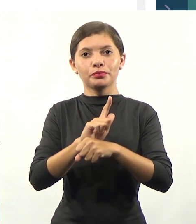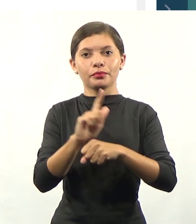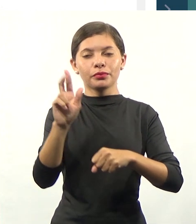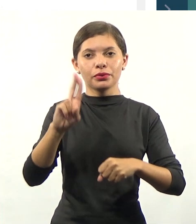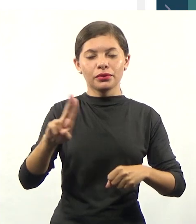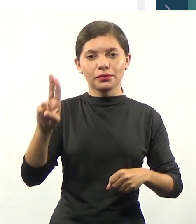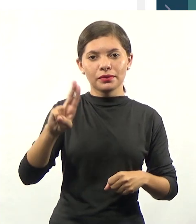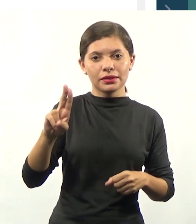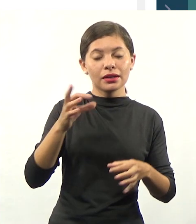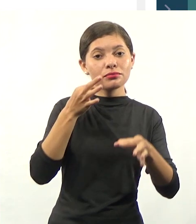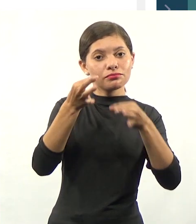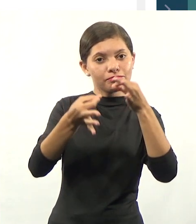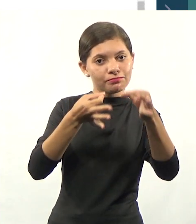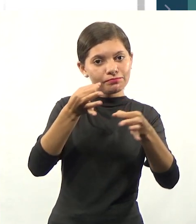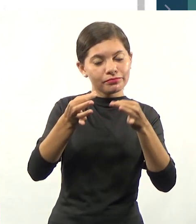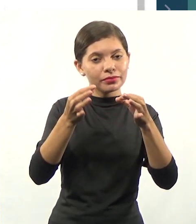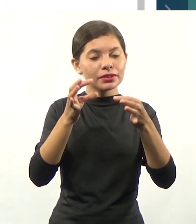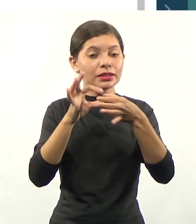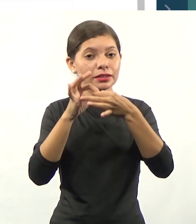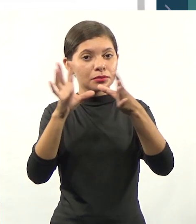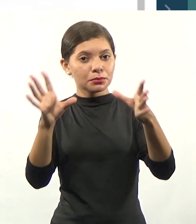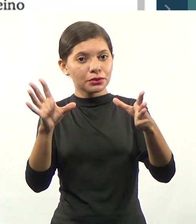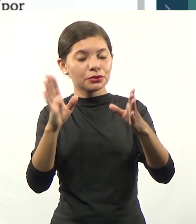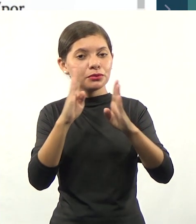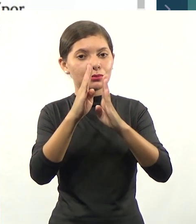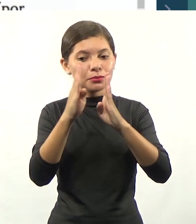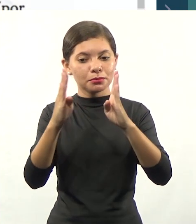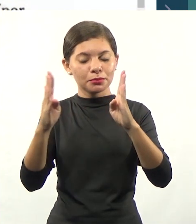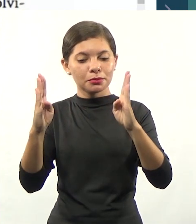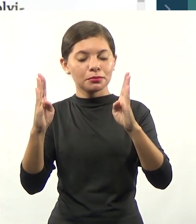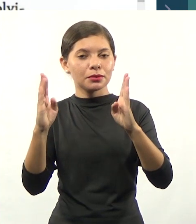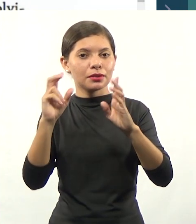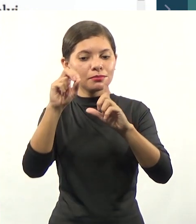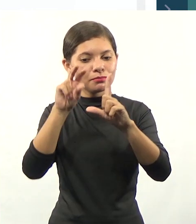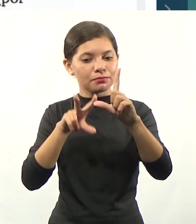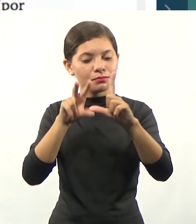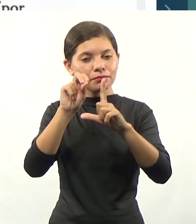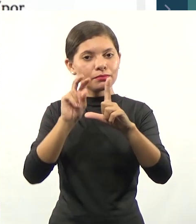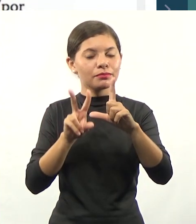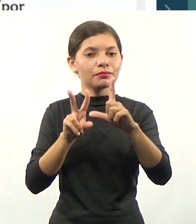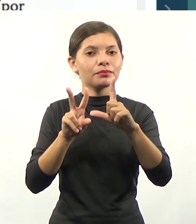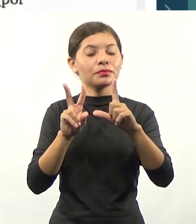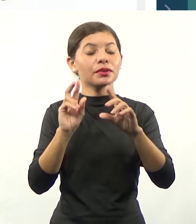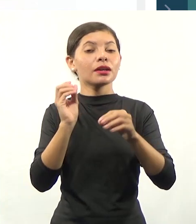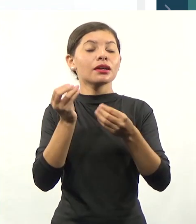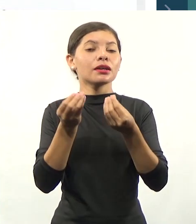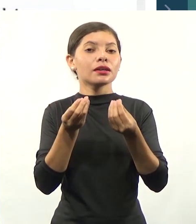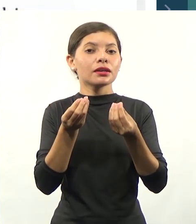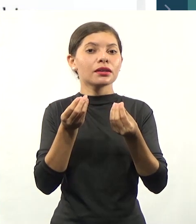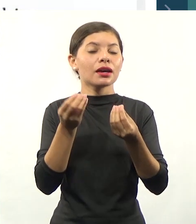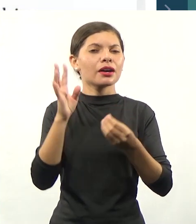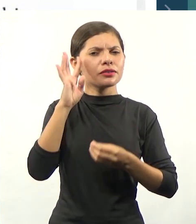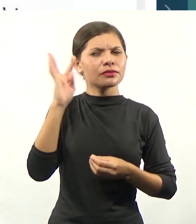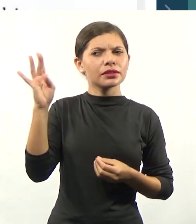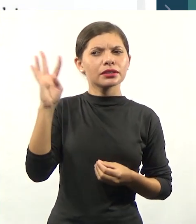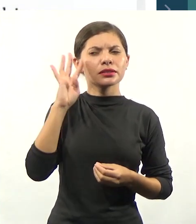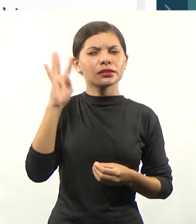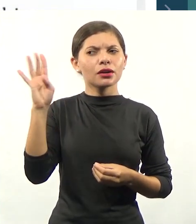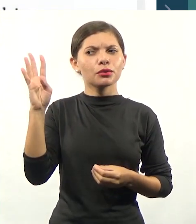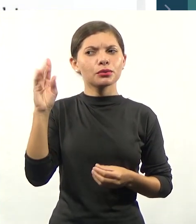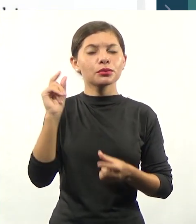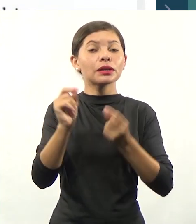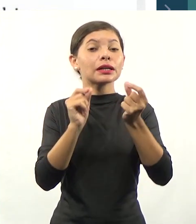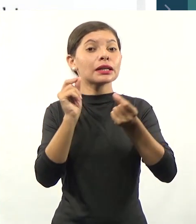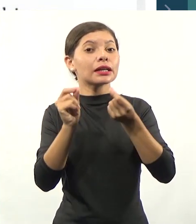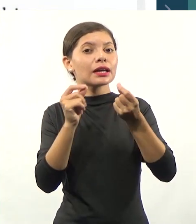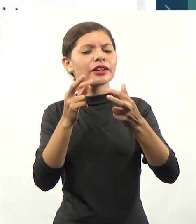leitura que a gente faz, está disponível lá na biblioteca virtual e a reflexão que ela traz é assim,